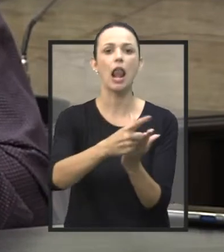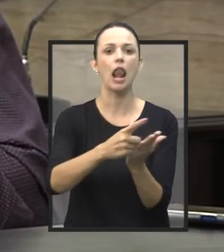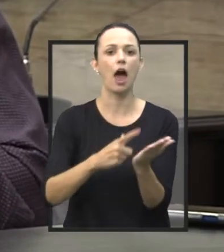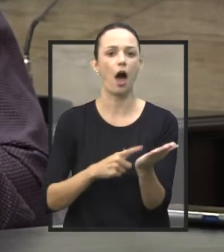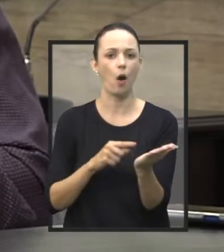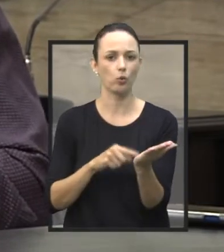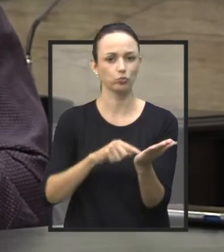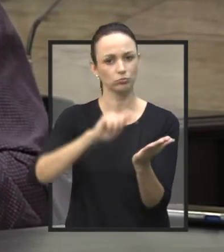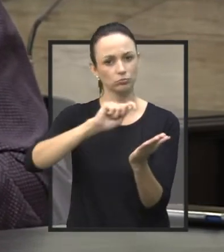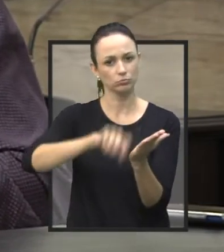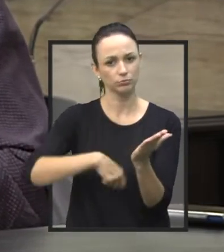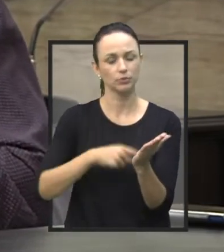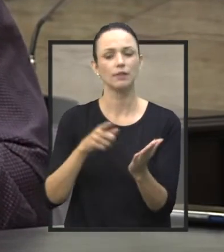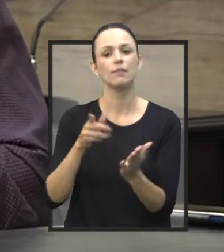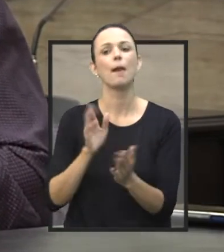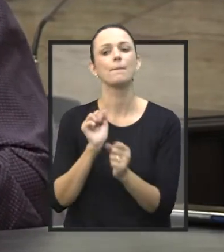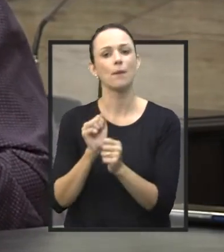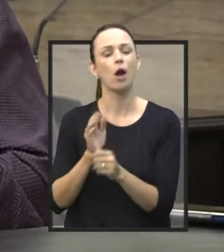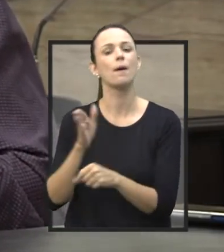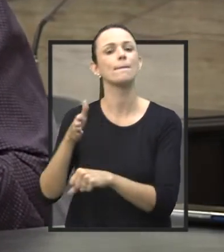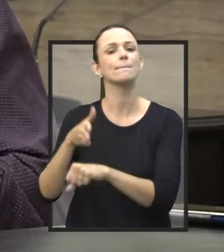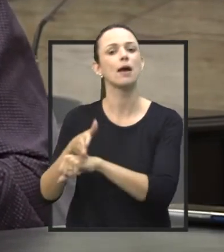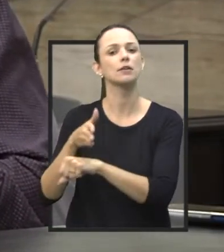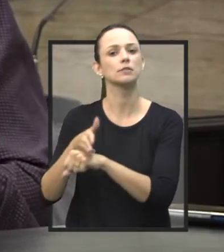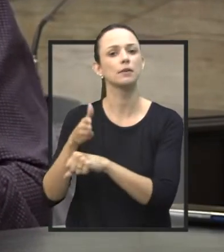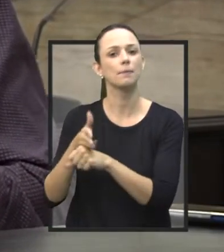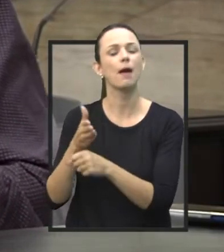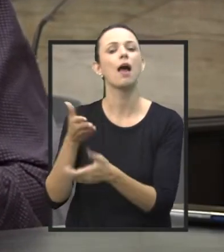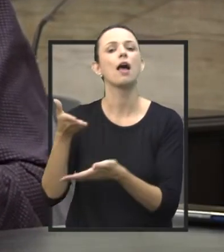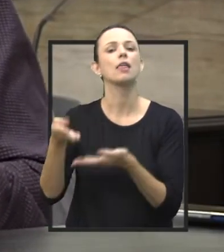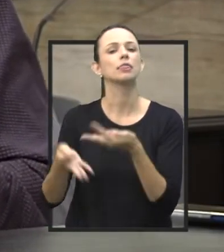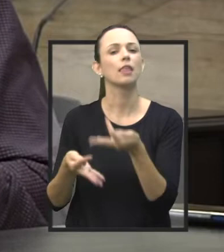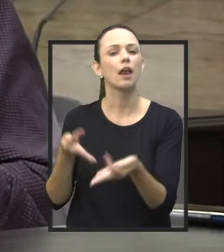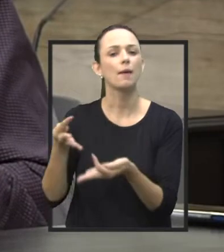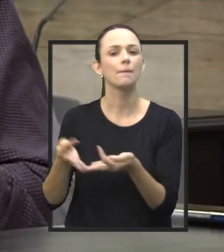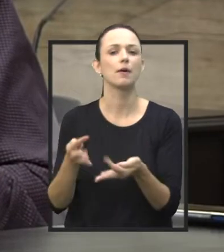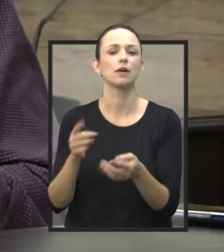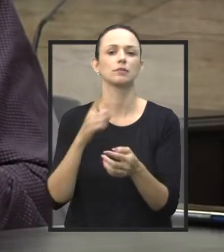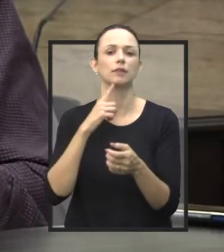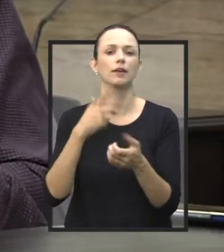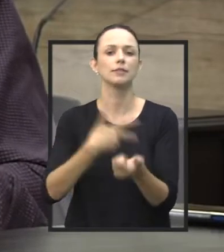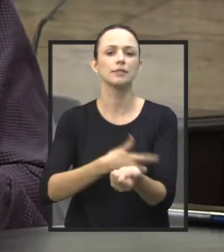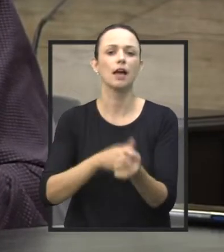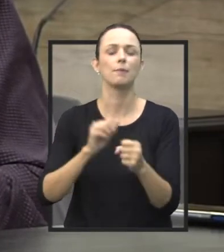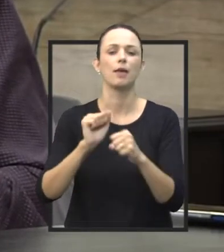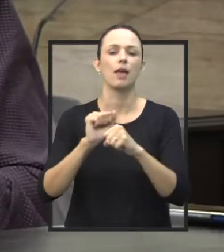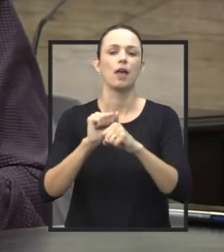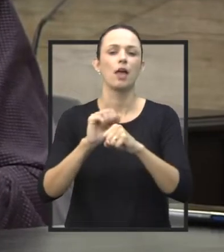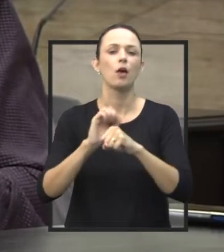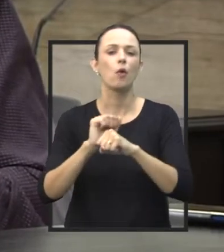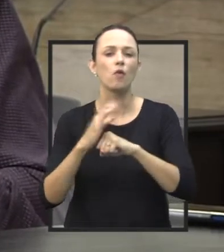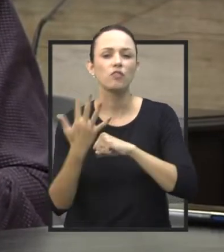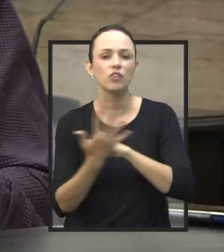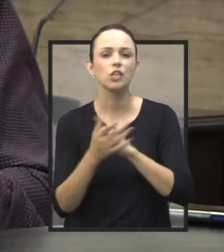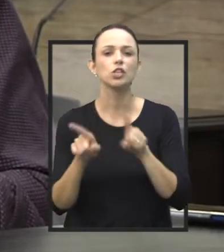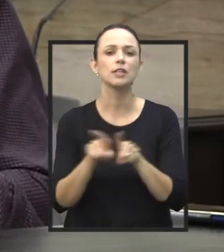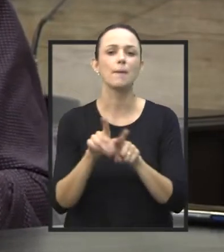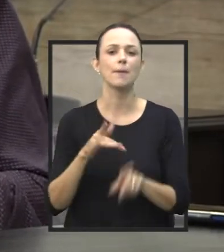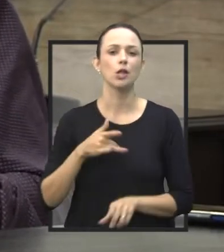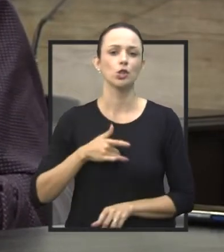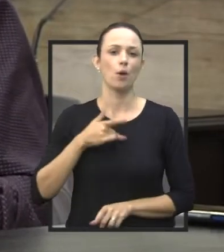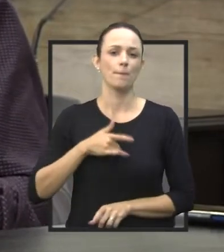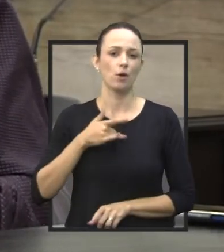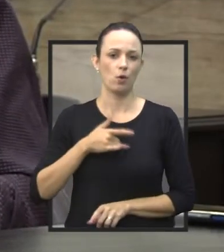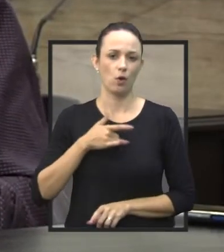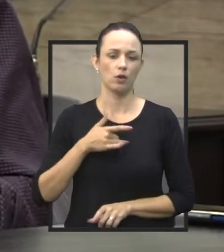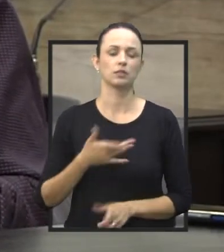participar do processo terapêutico, e precisa de alguns exames básicos, como o de COVID e de tuberculose. É um processo relativamente simples,